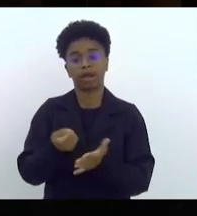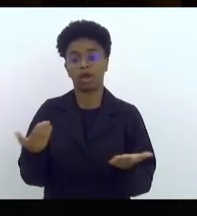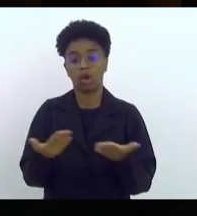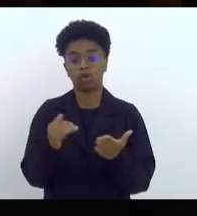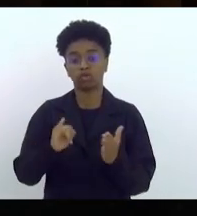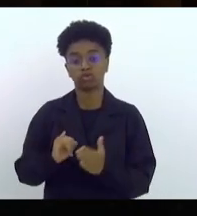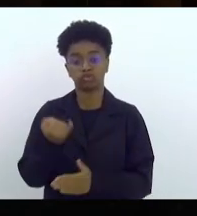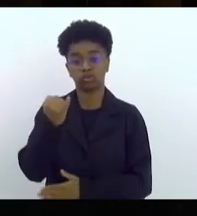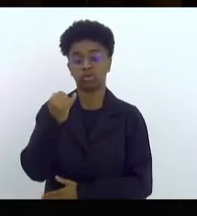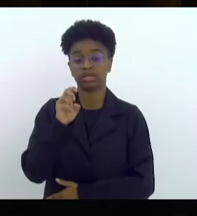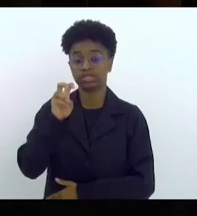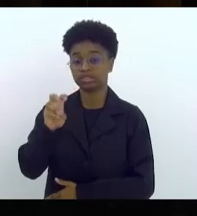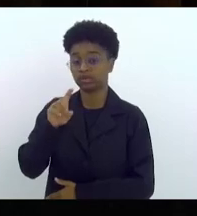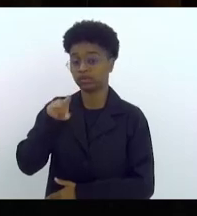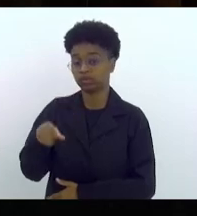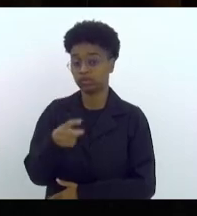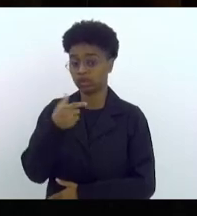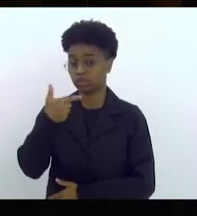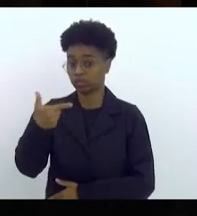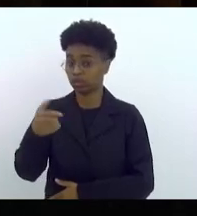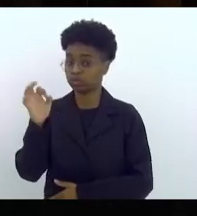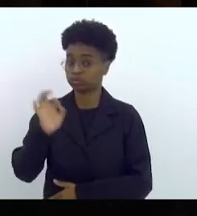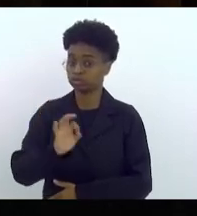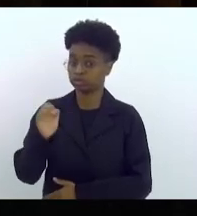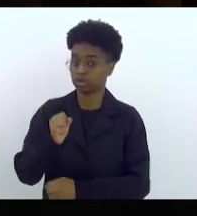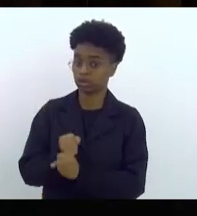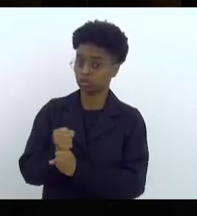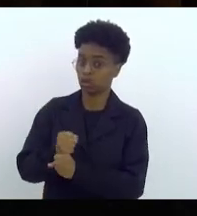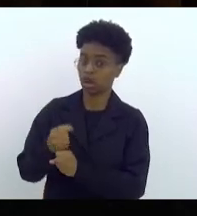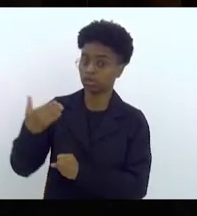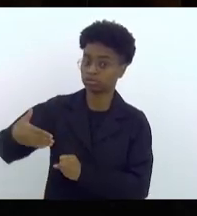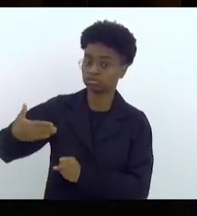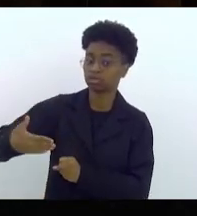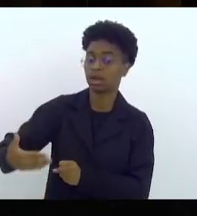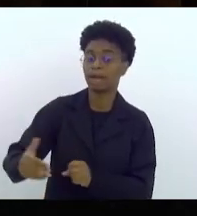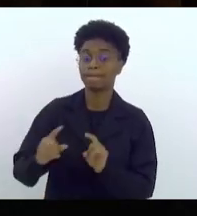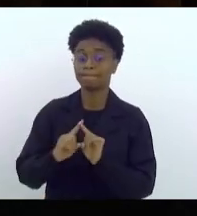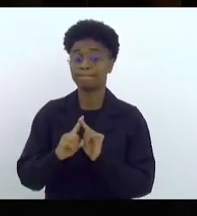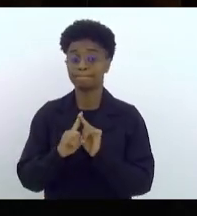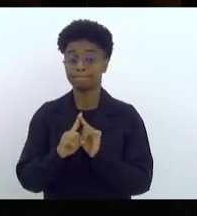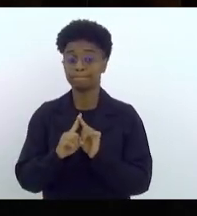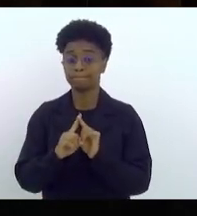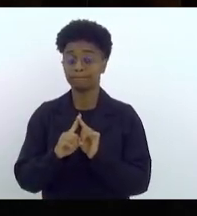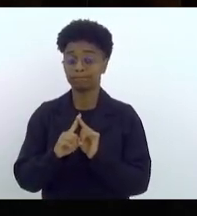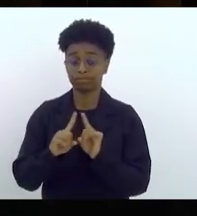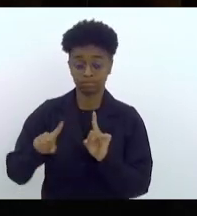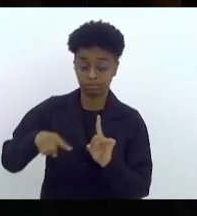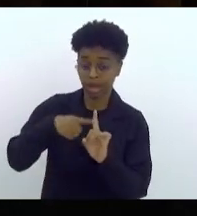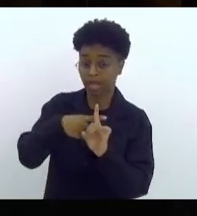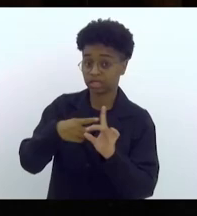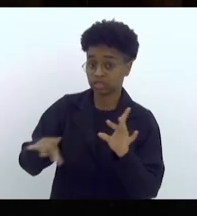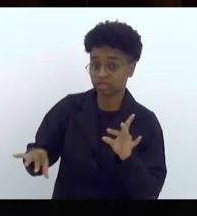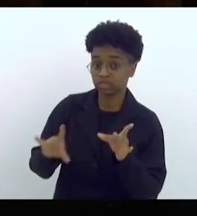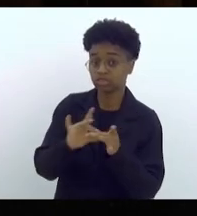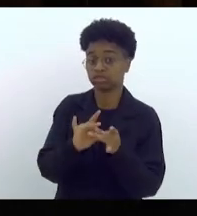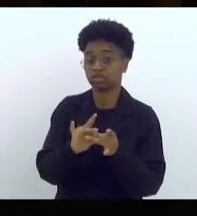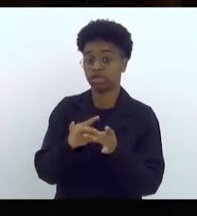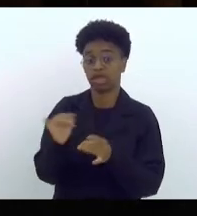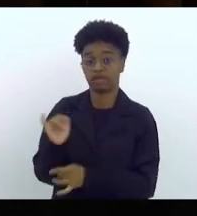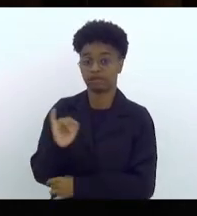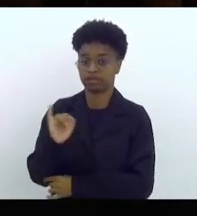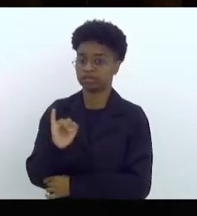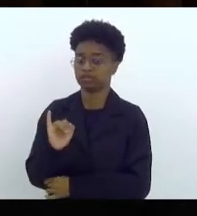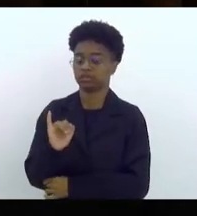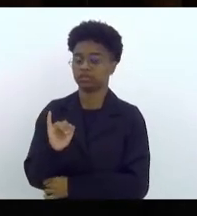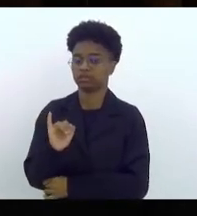de 5,2% ao ano, mais inflação. E também